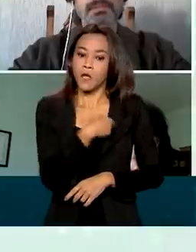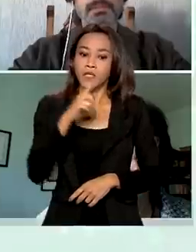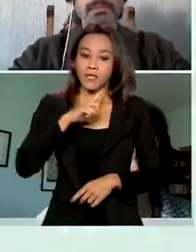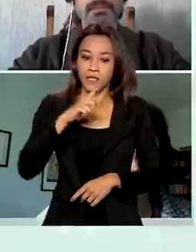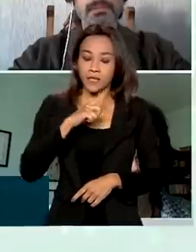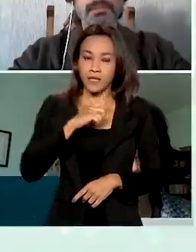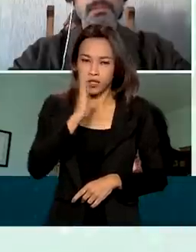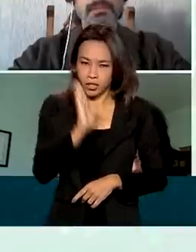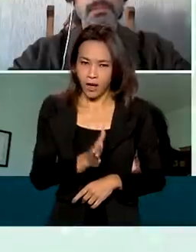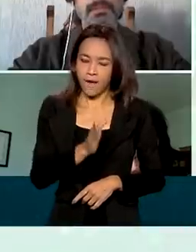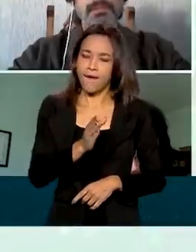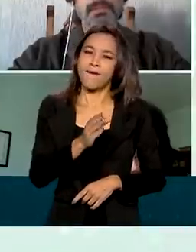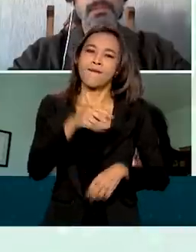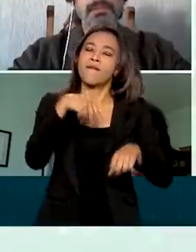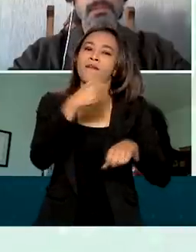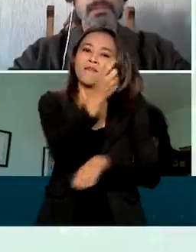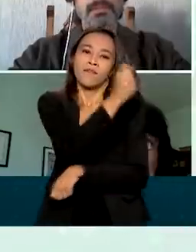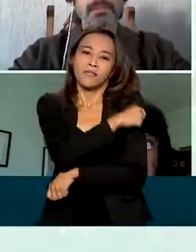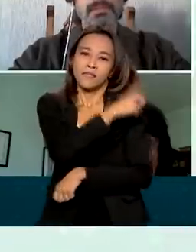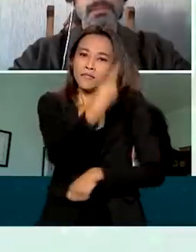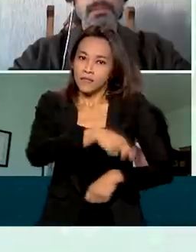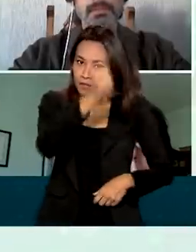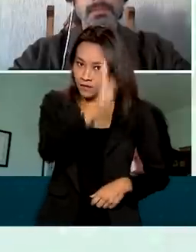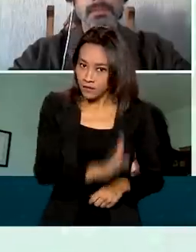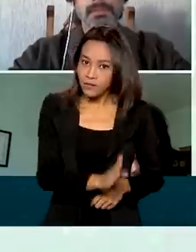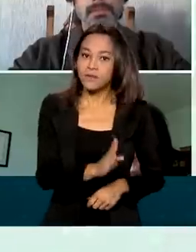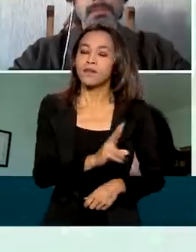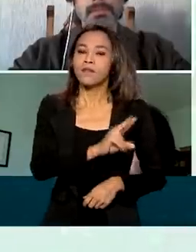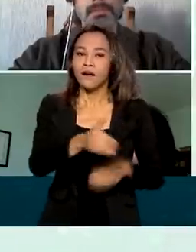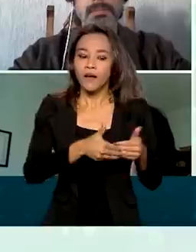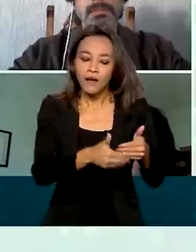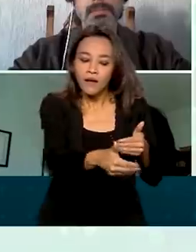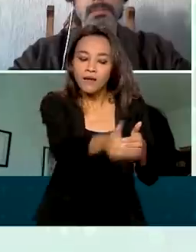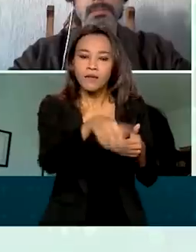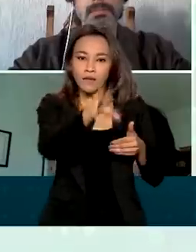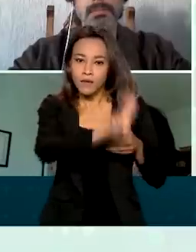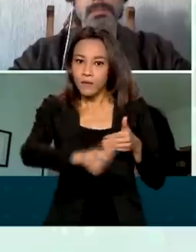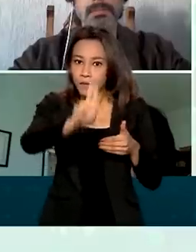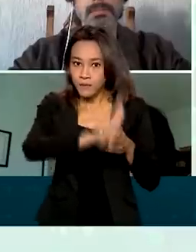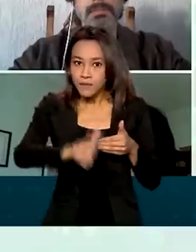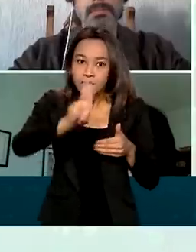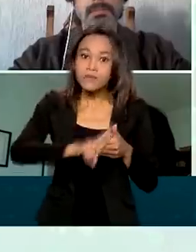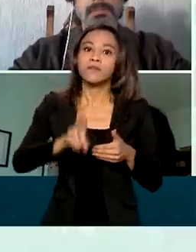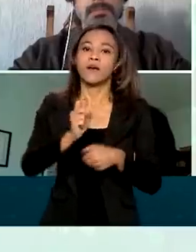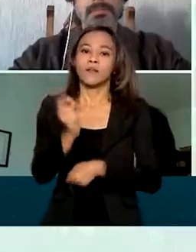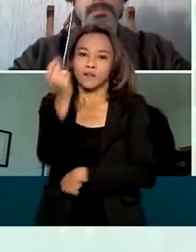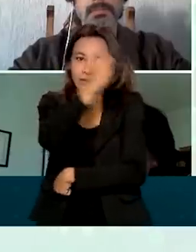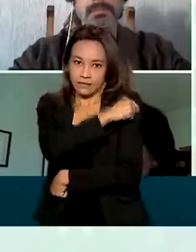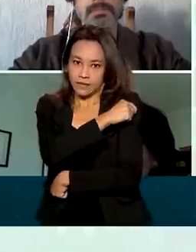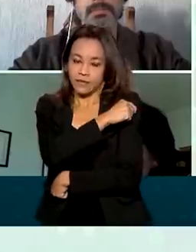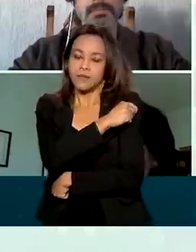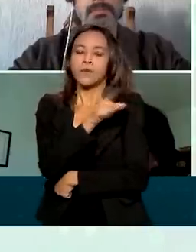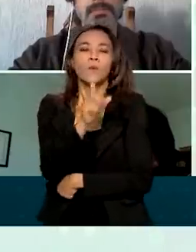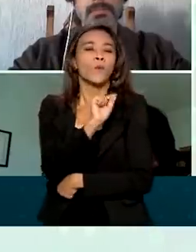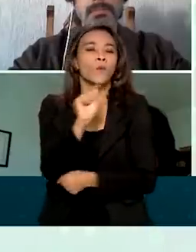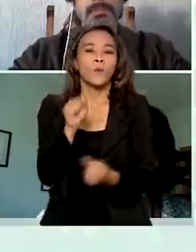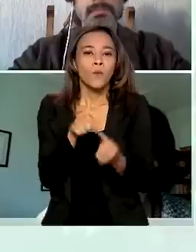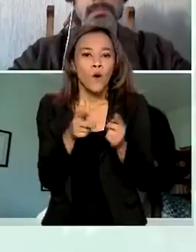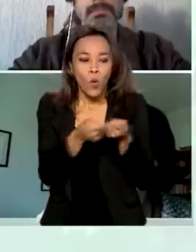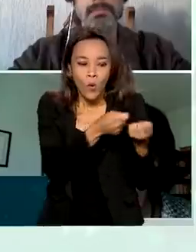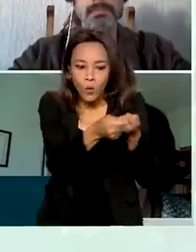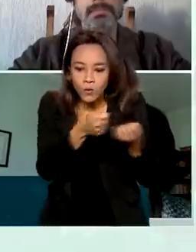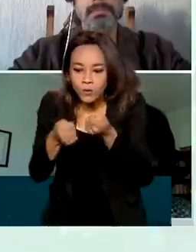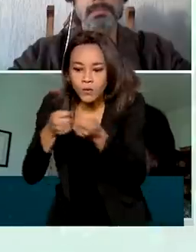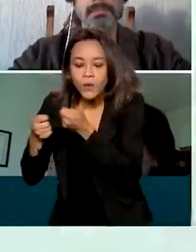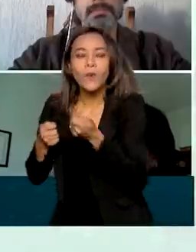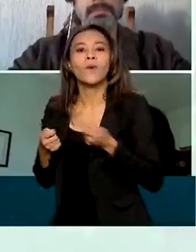nacionais, elas vão poder ser utilizadas nessas vacinações com o controle completo da